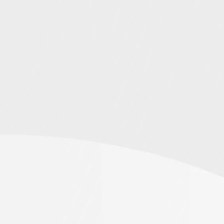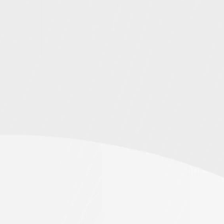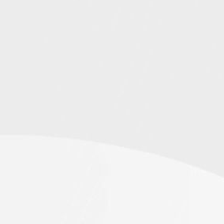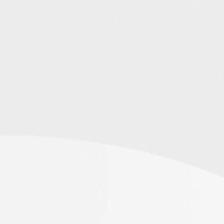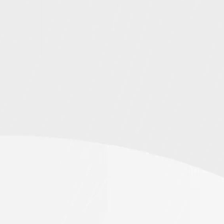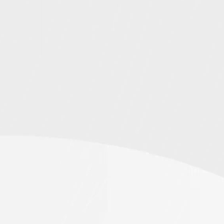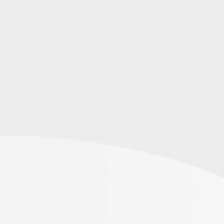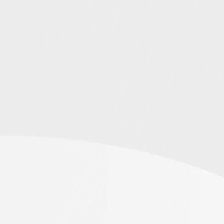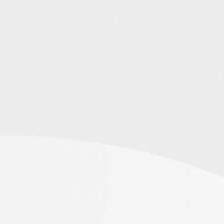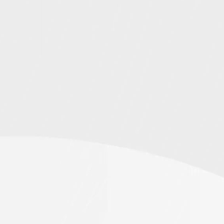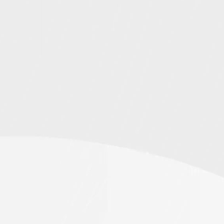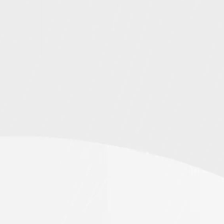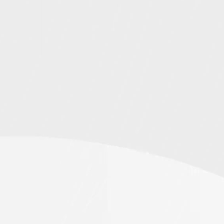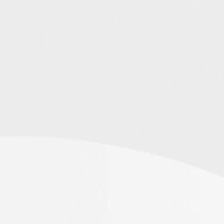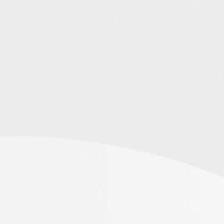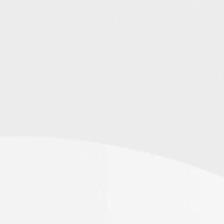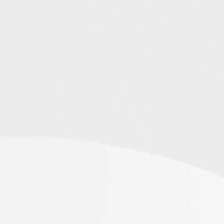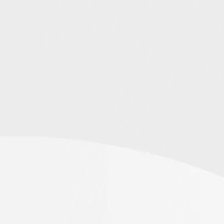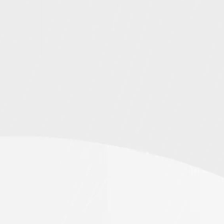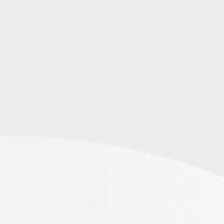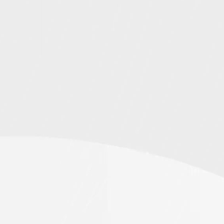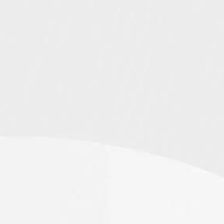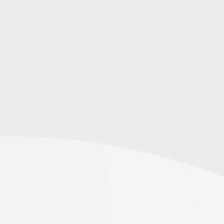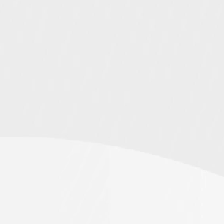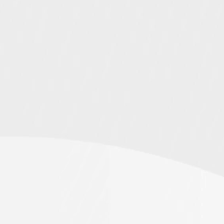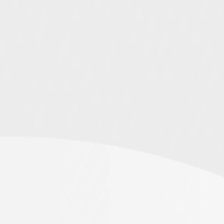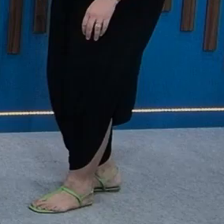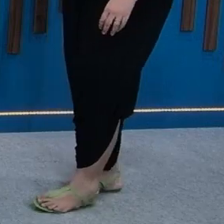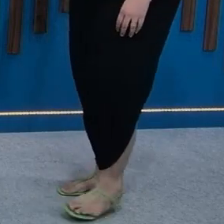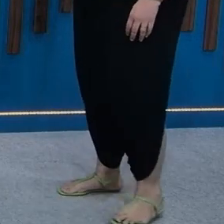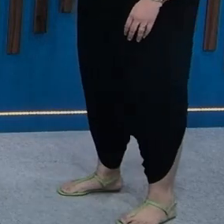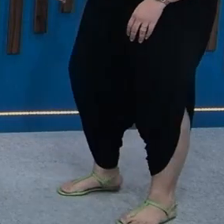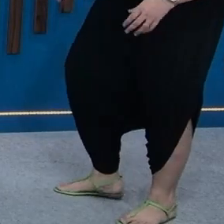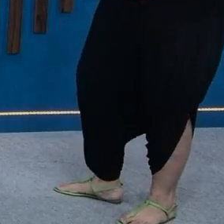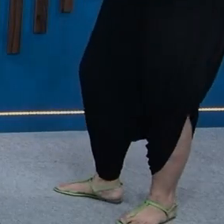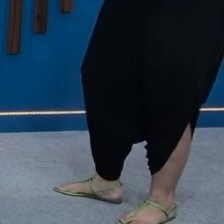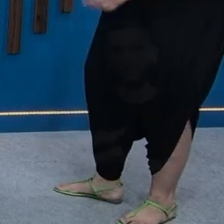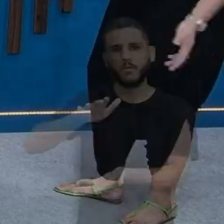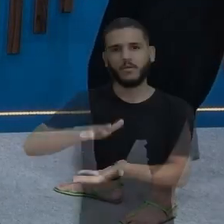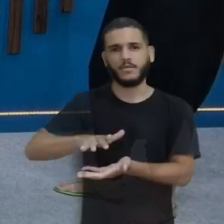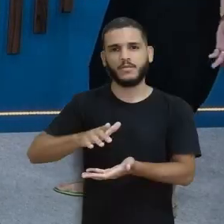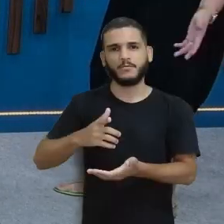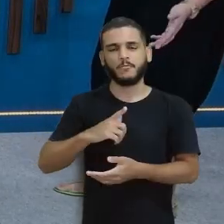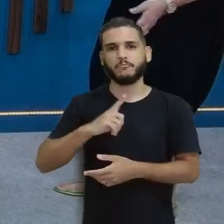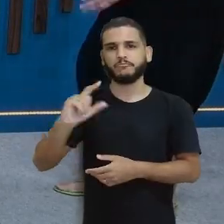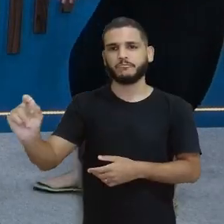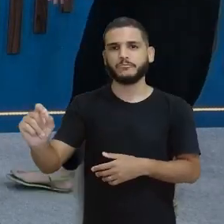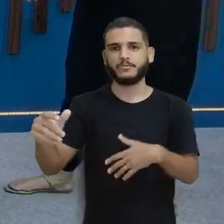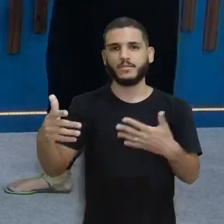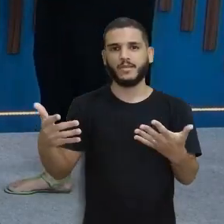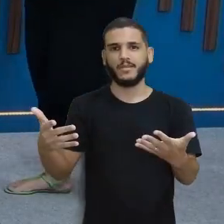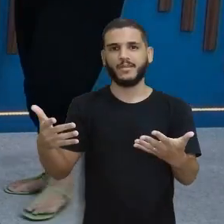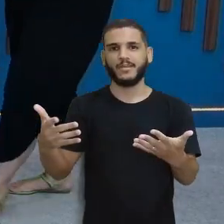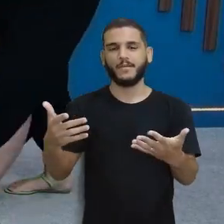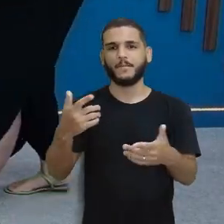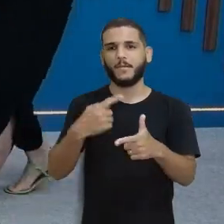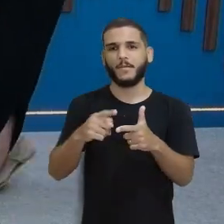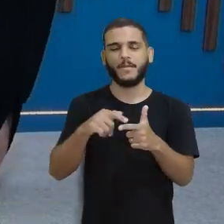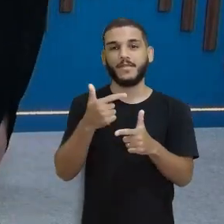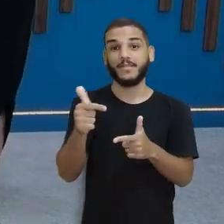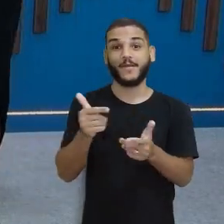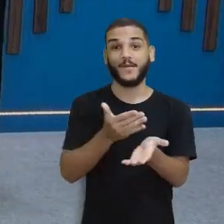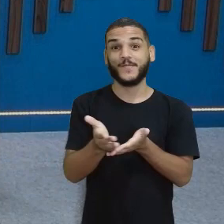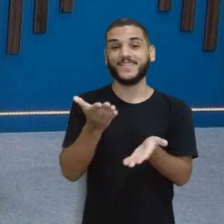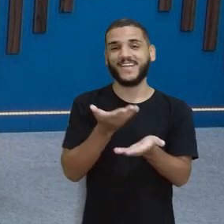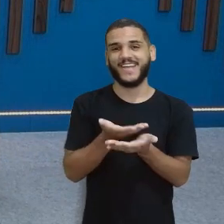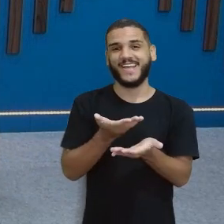Mola que rima com cola, cola que rima com mola, mola que deixa... Foi-se embora. Foi-se embora, mas não é problema não, começou a